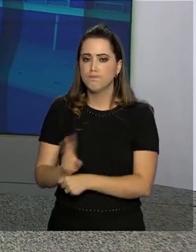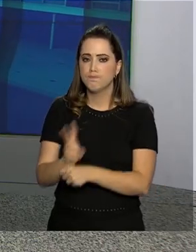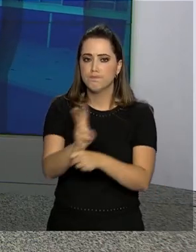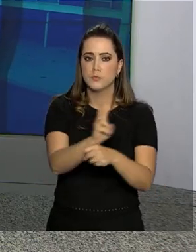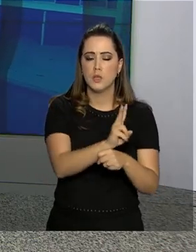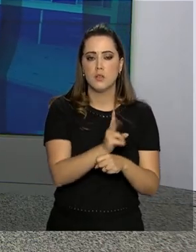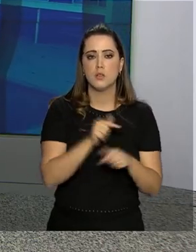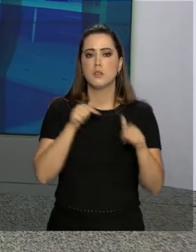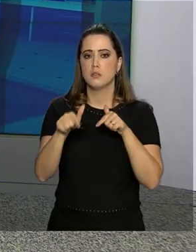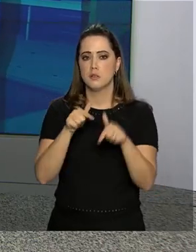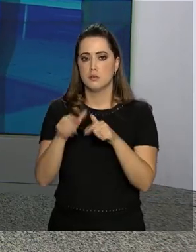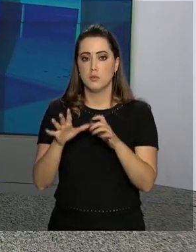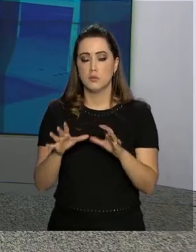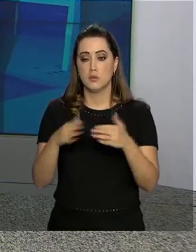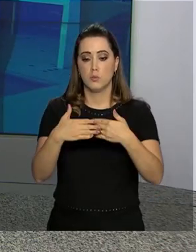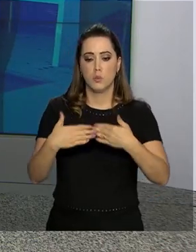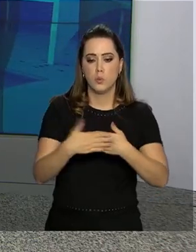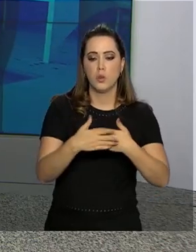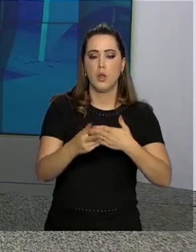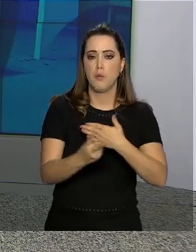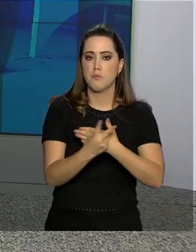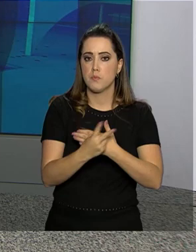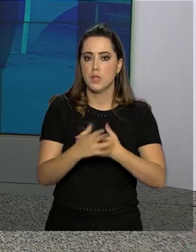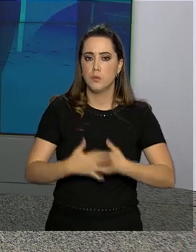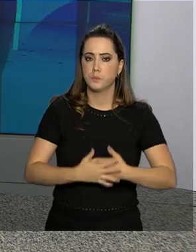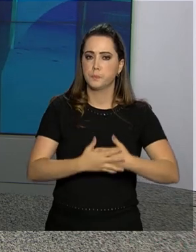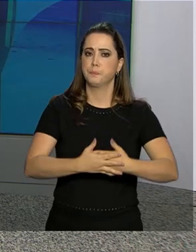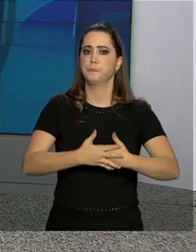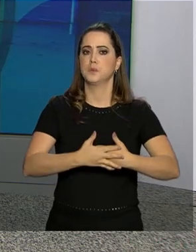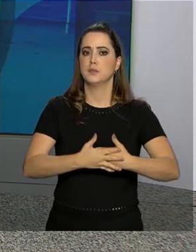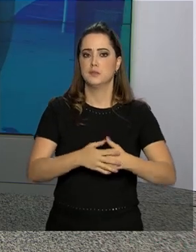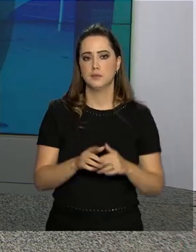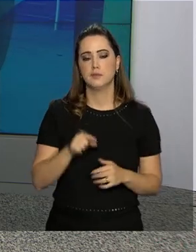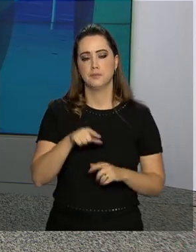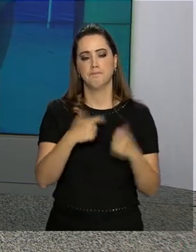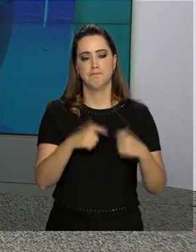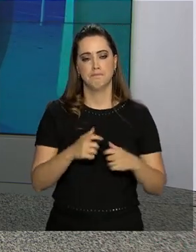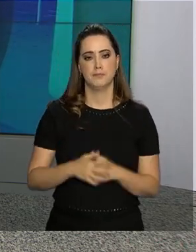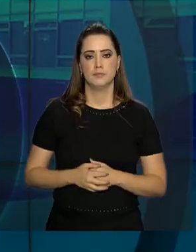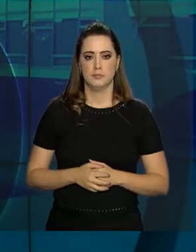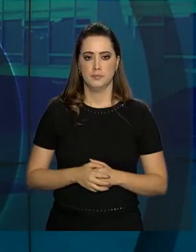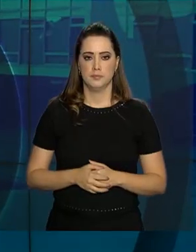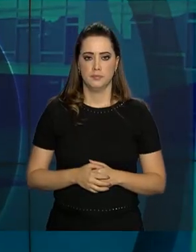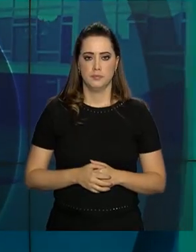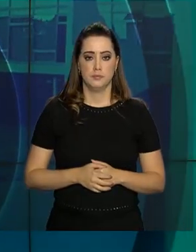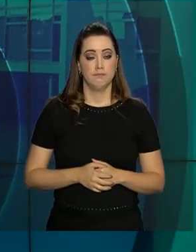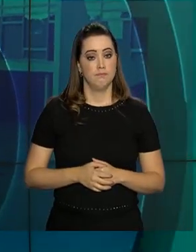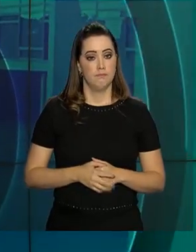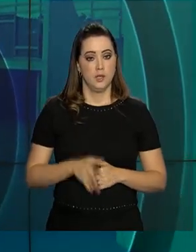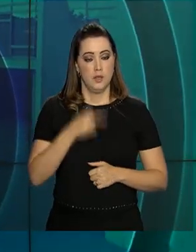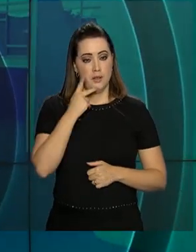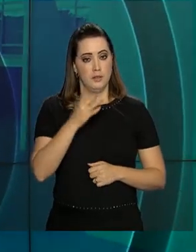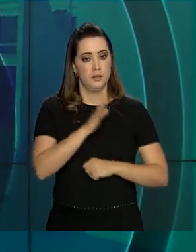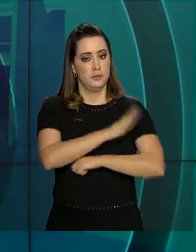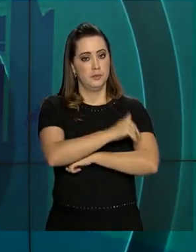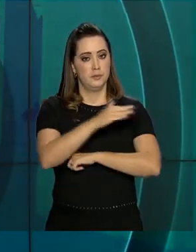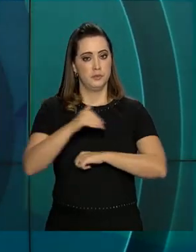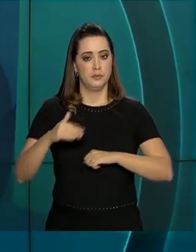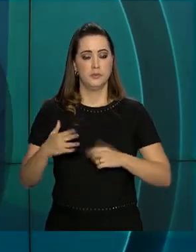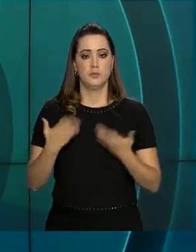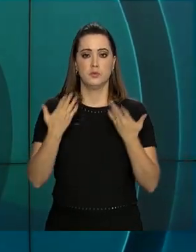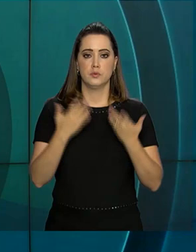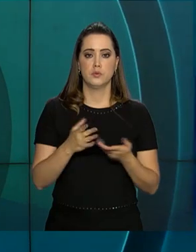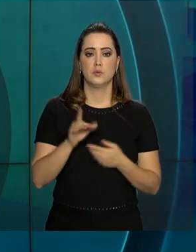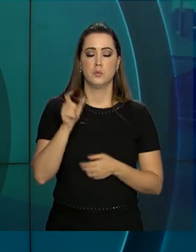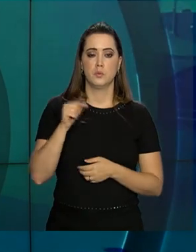para vistorias e ações que garantam a estabilidade das barragens. E sobre a situação em Brumadinho,